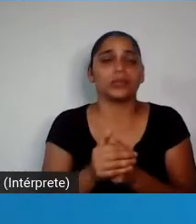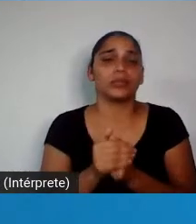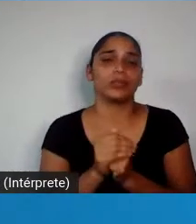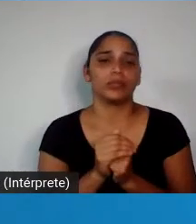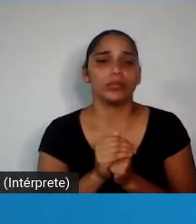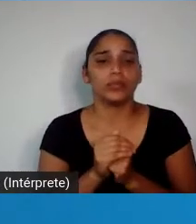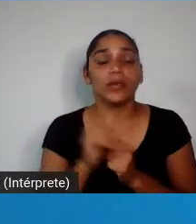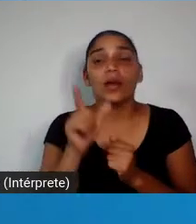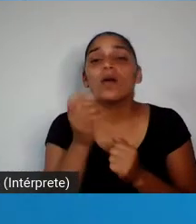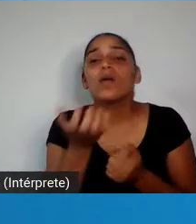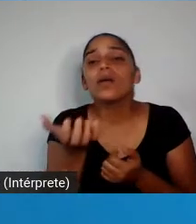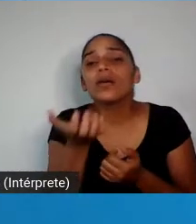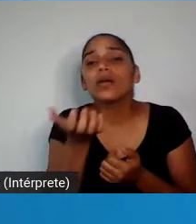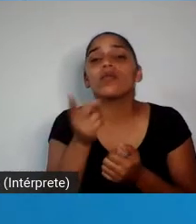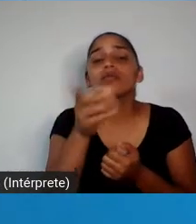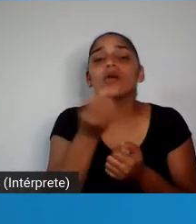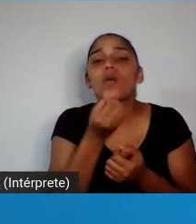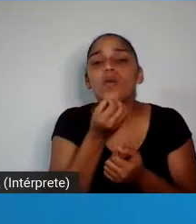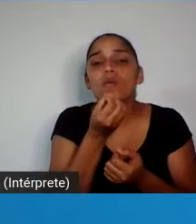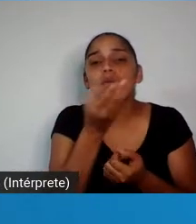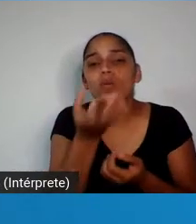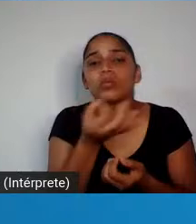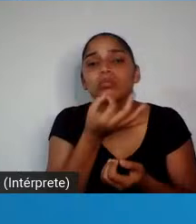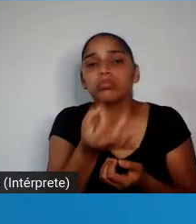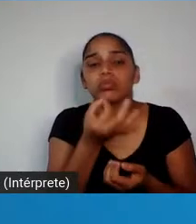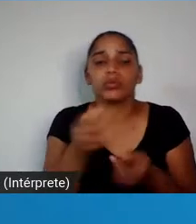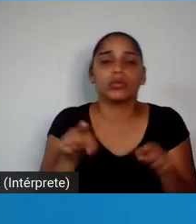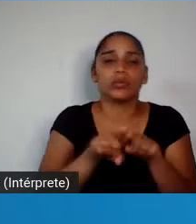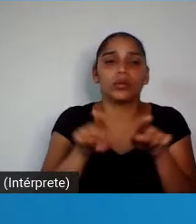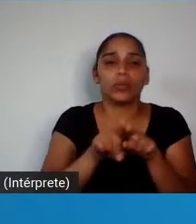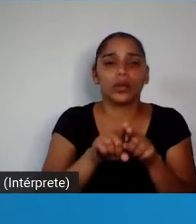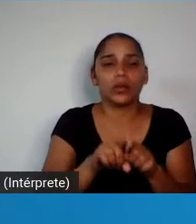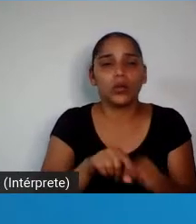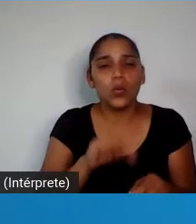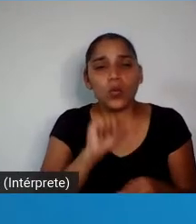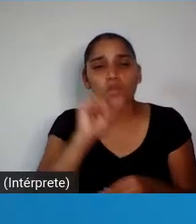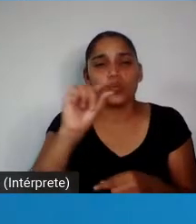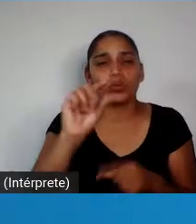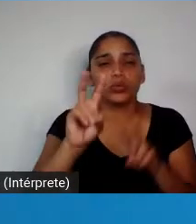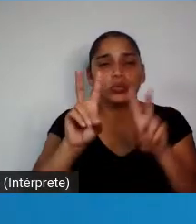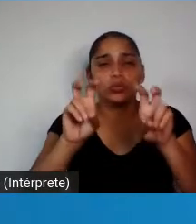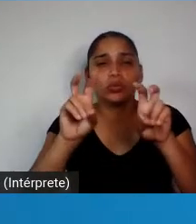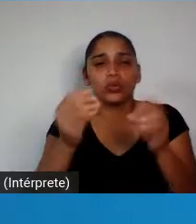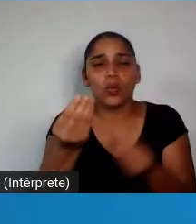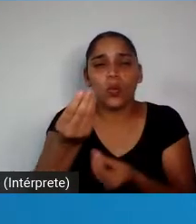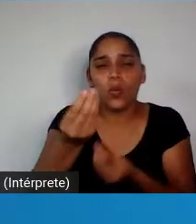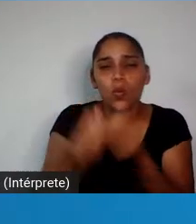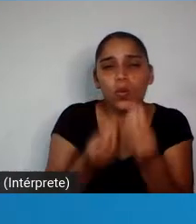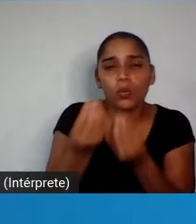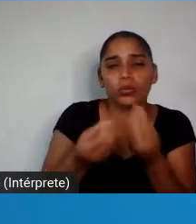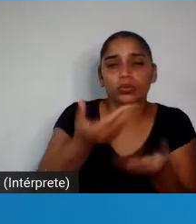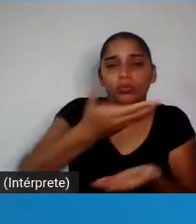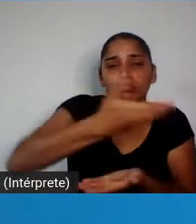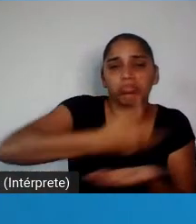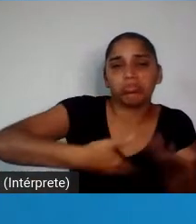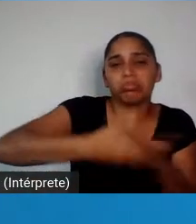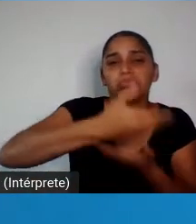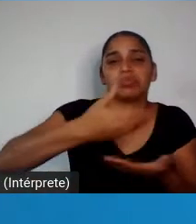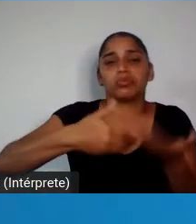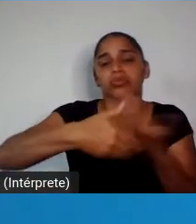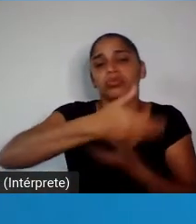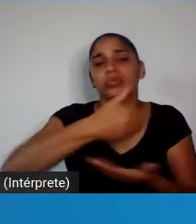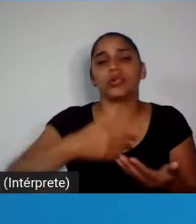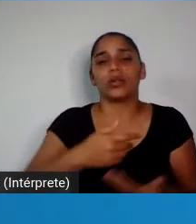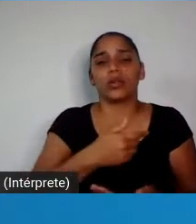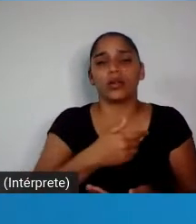você comentasse, sim, para a gente, um pouco também essa convivência que tem sido com prefeitos e governadores,